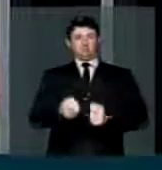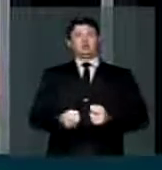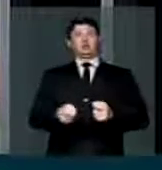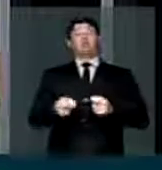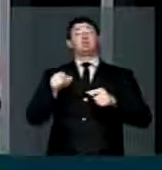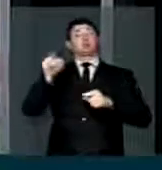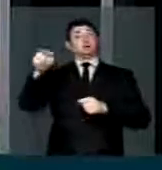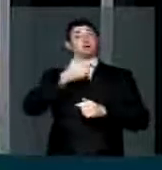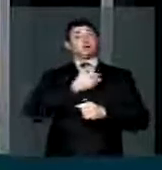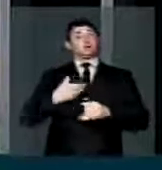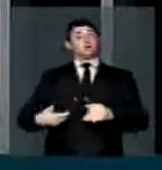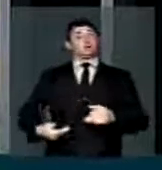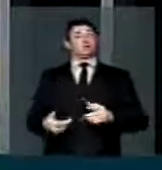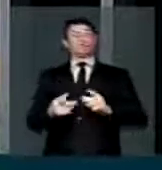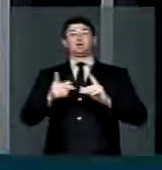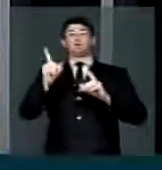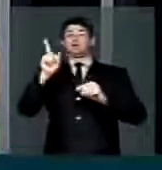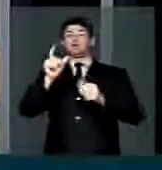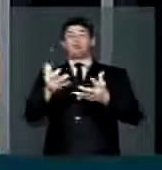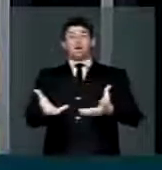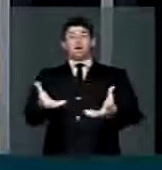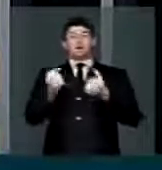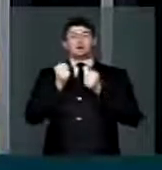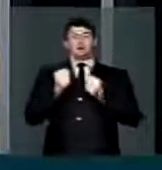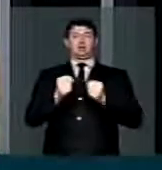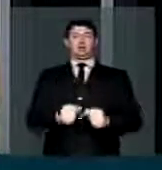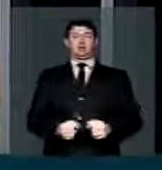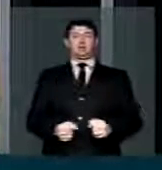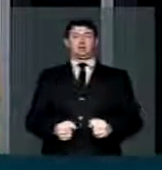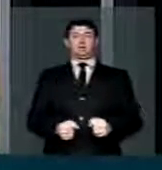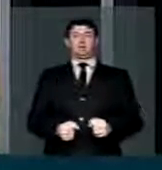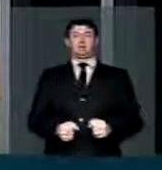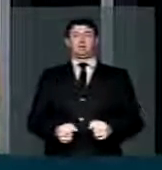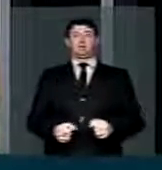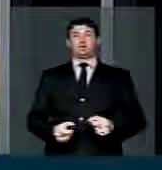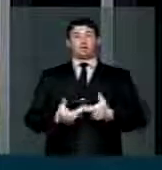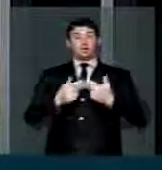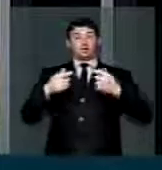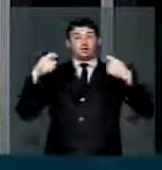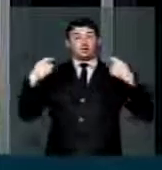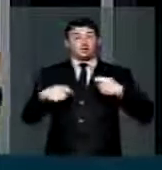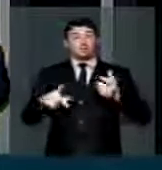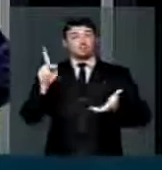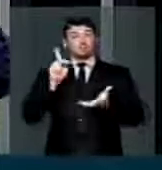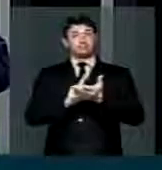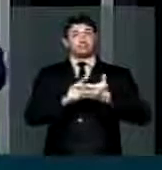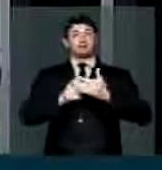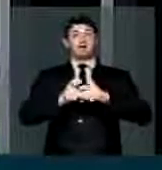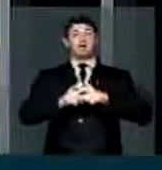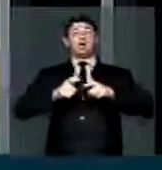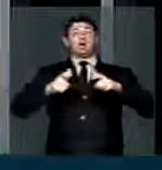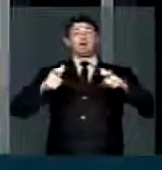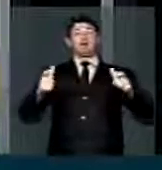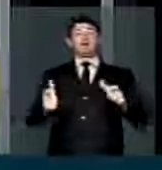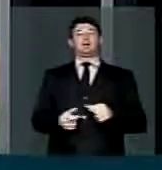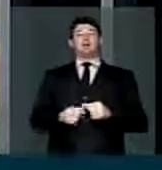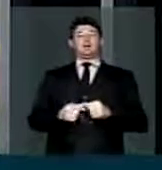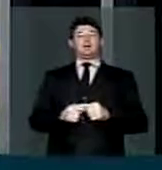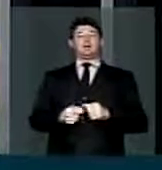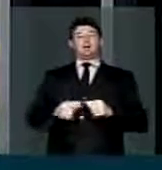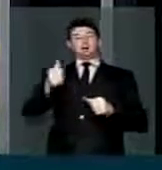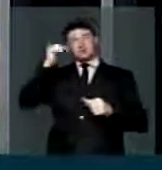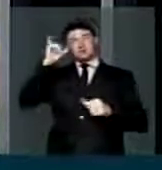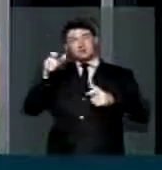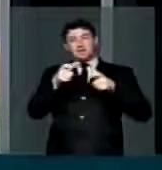com esse governo que não atendeu a necessidade de expansão das pequenas